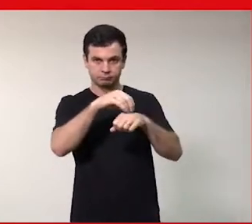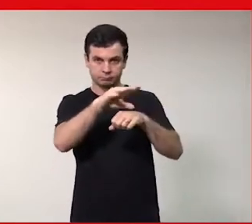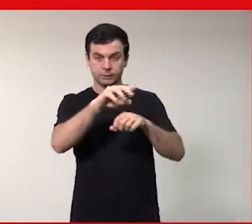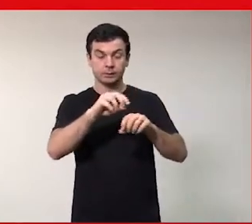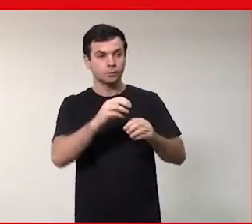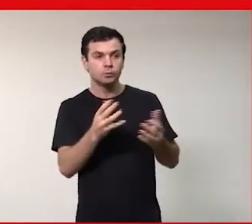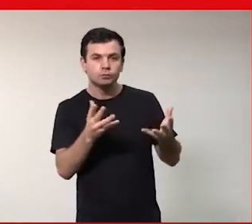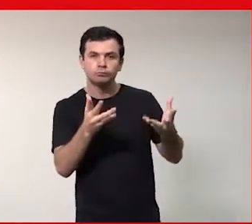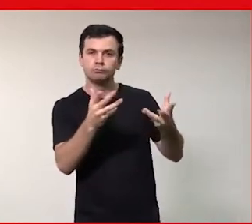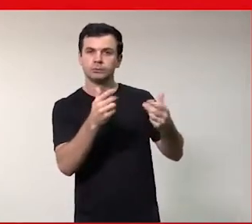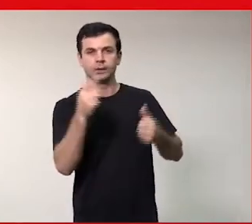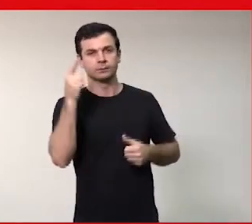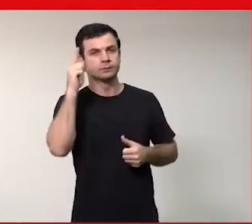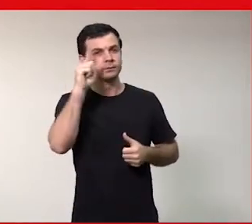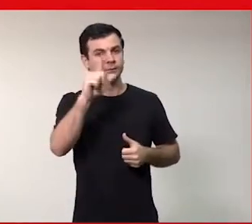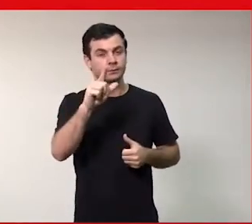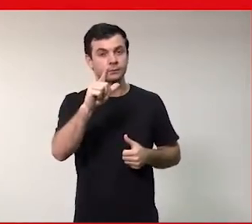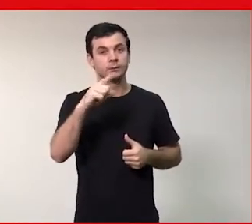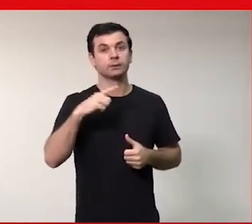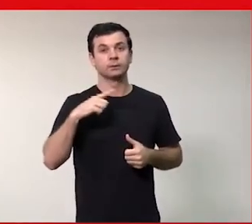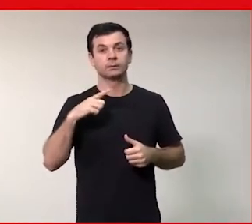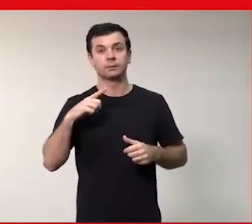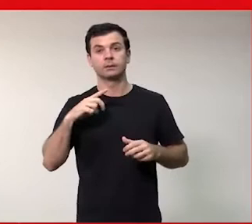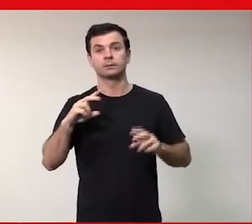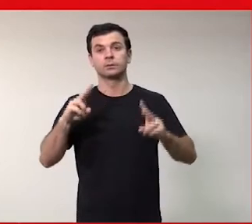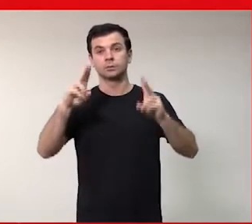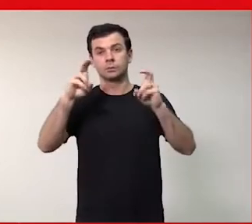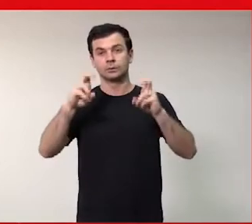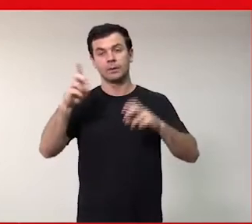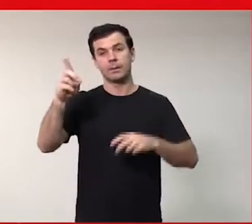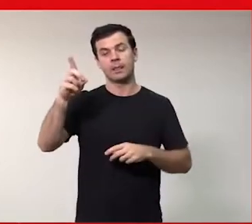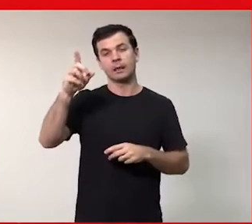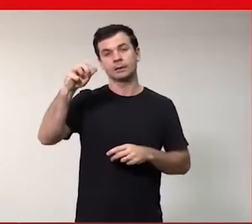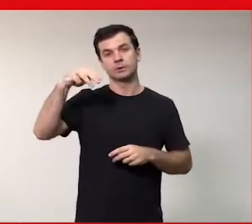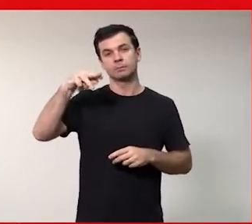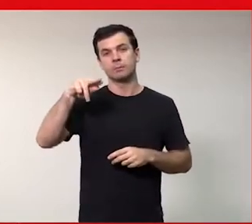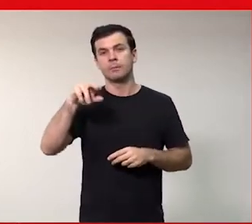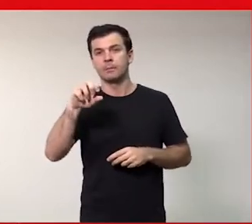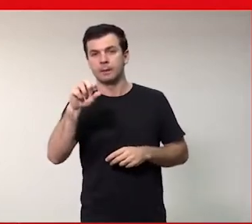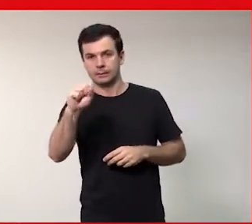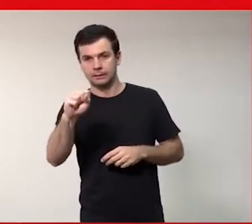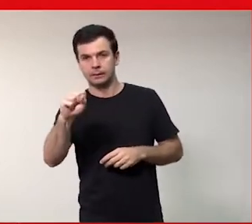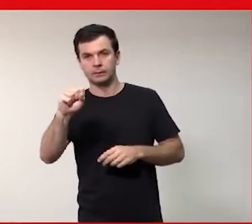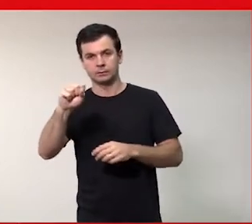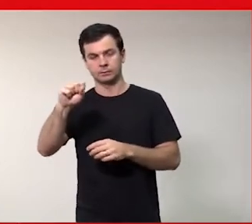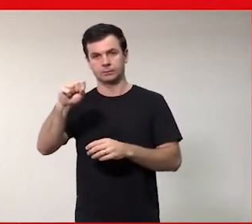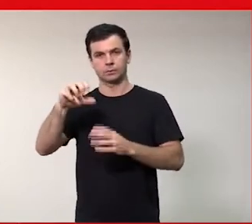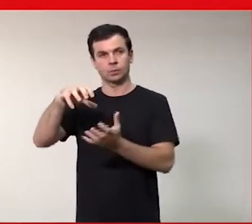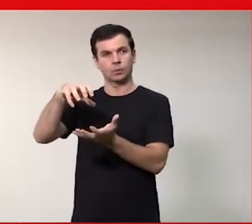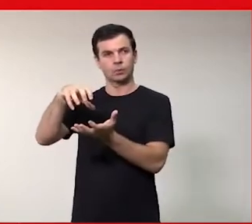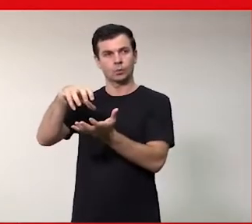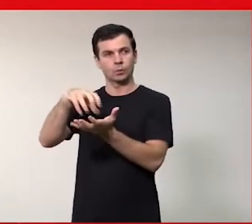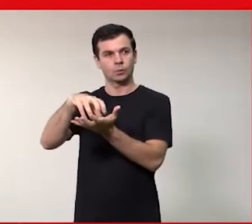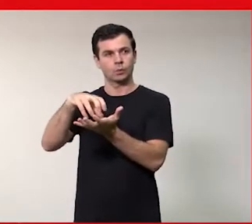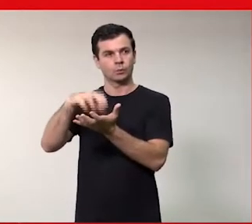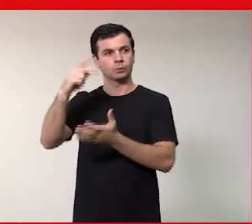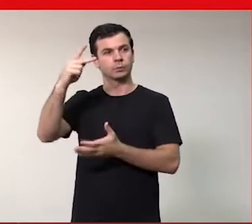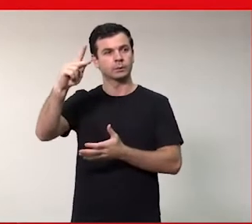cenário, eu gostaria de falar um pouco sobre o Polo Digital de Manaus, sobre a sua associação. Pode passar a próxima, por favor?